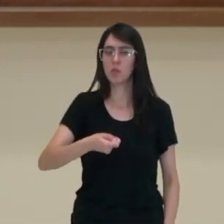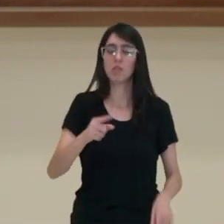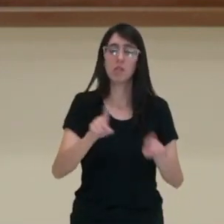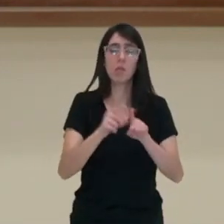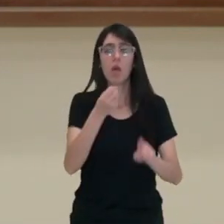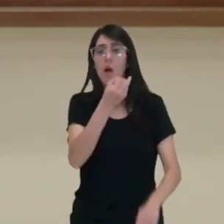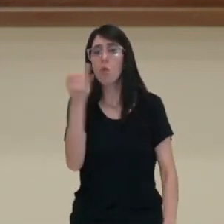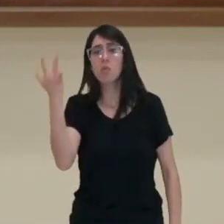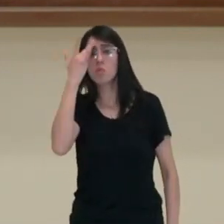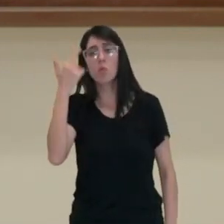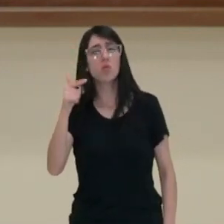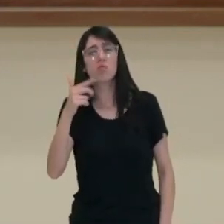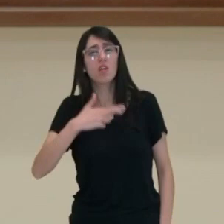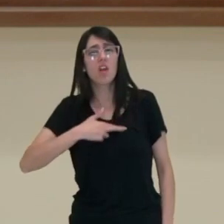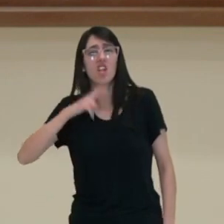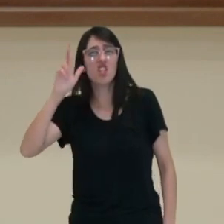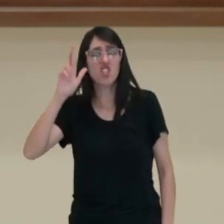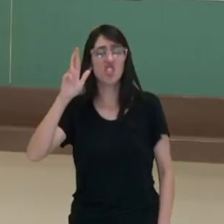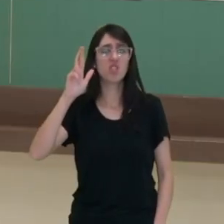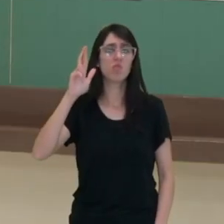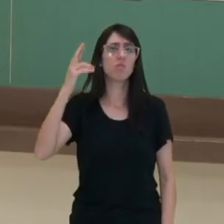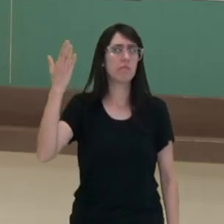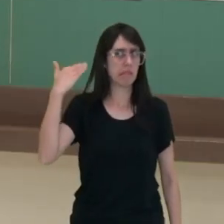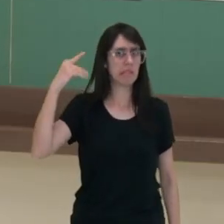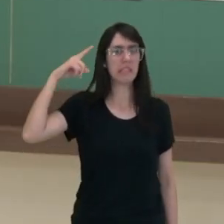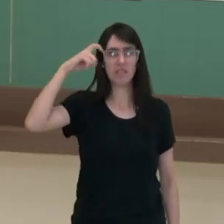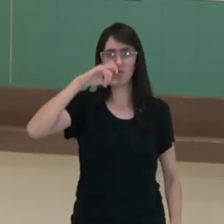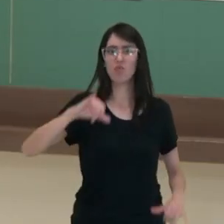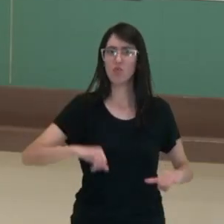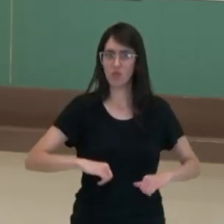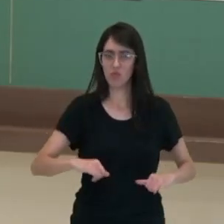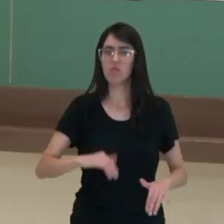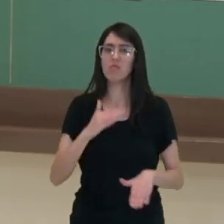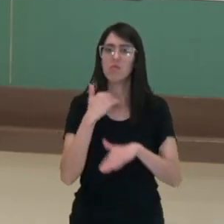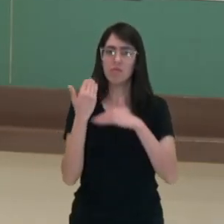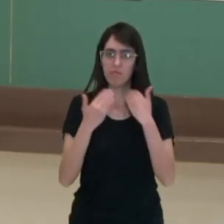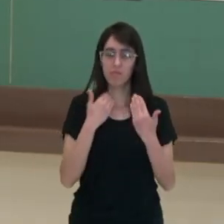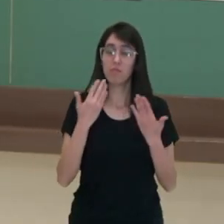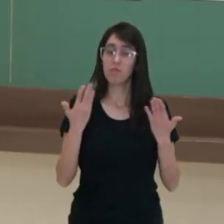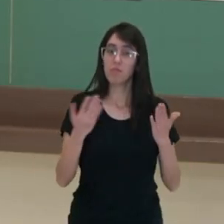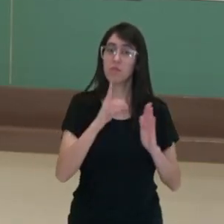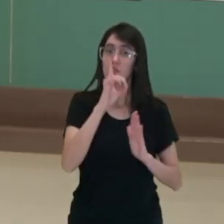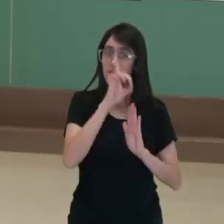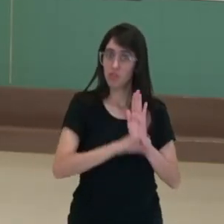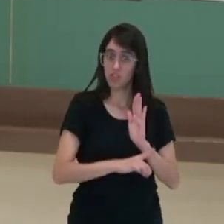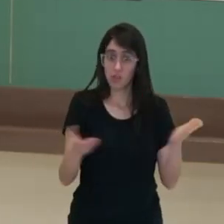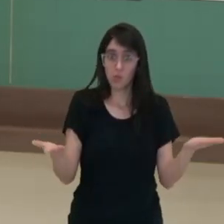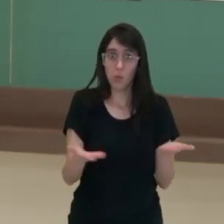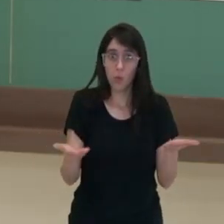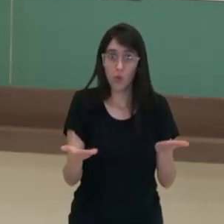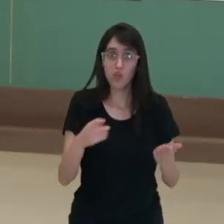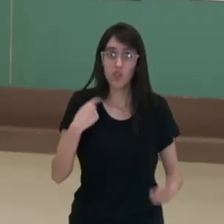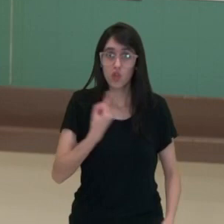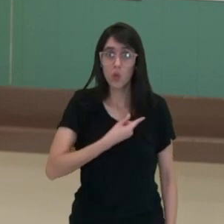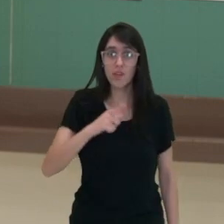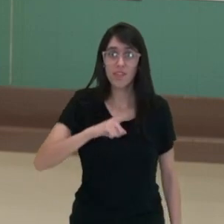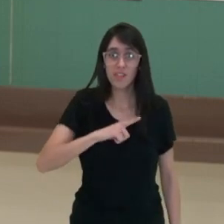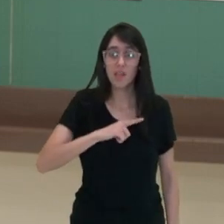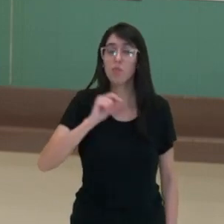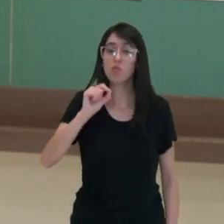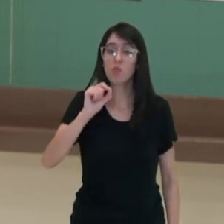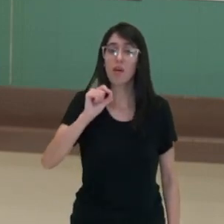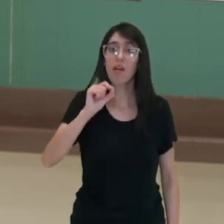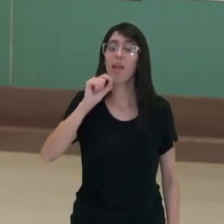Então quando se trata de direitos, temos que reconhecer que muito do que desfrutamos hoje é fruto de um